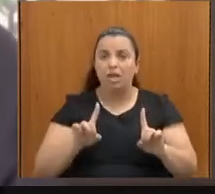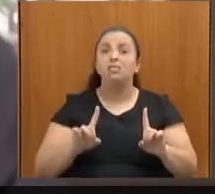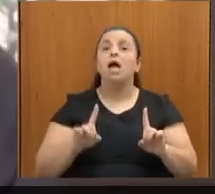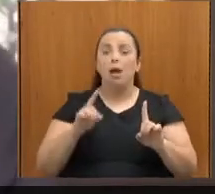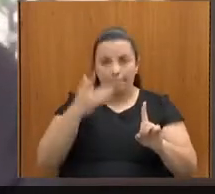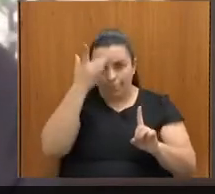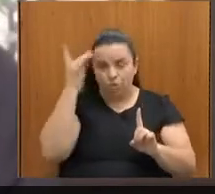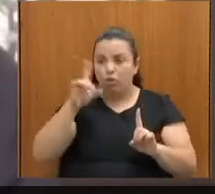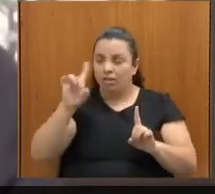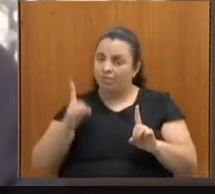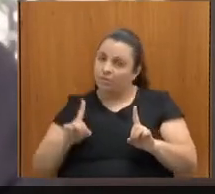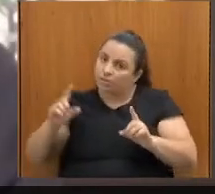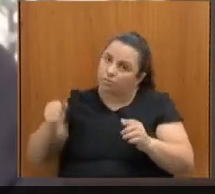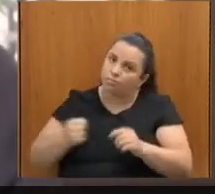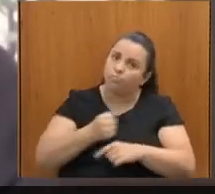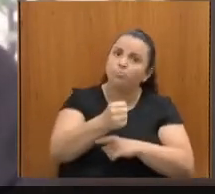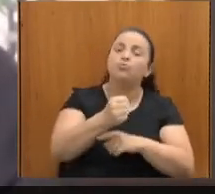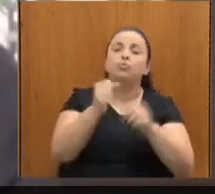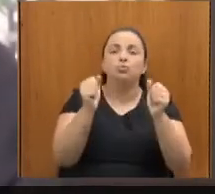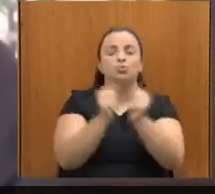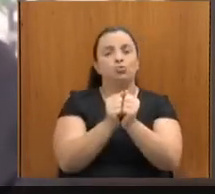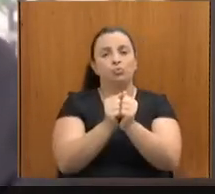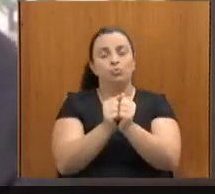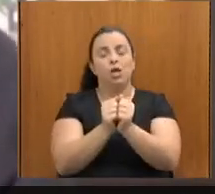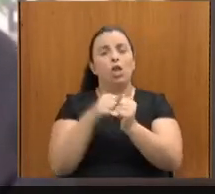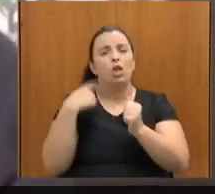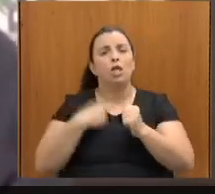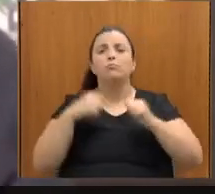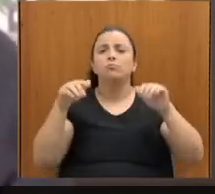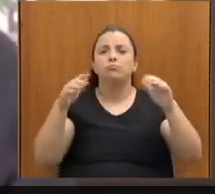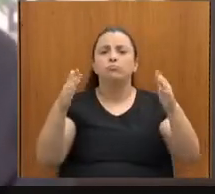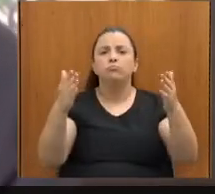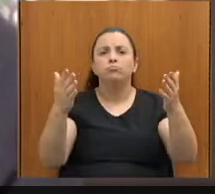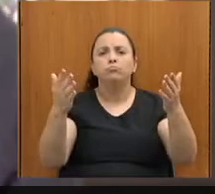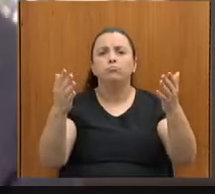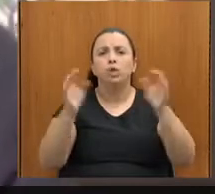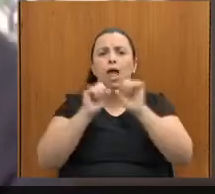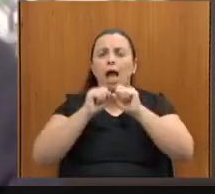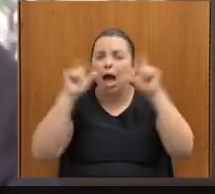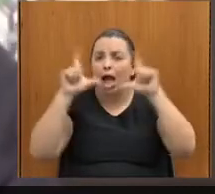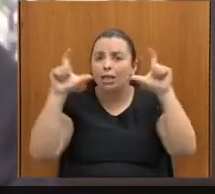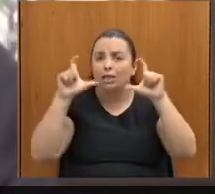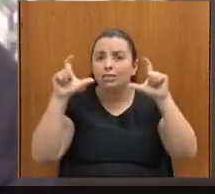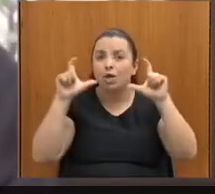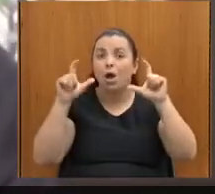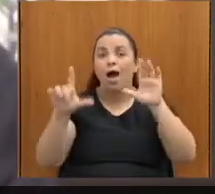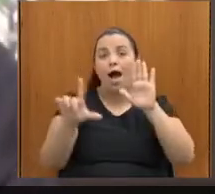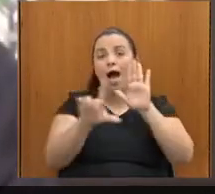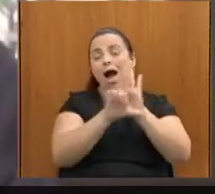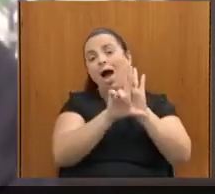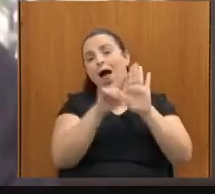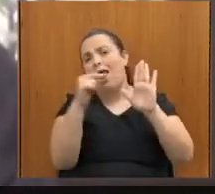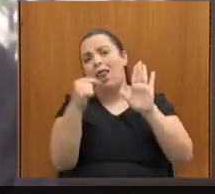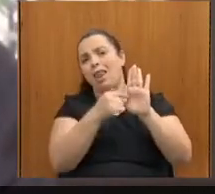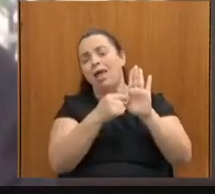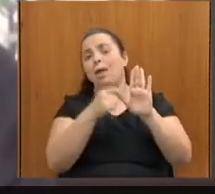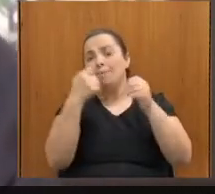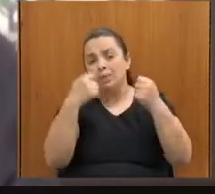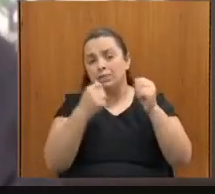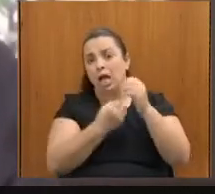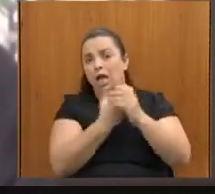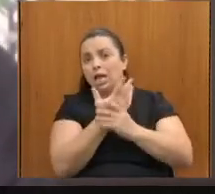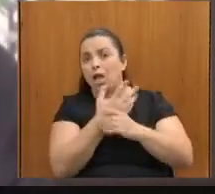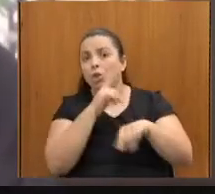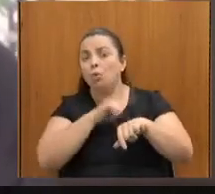implantação das leis para as pessoas com deficiência no tempo correto, no tempo correto, no